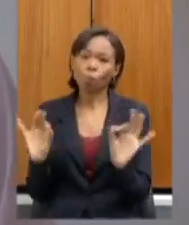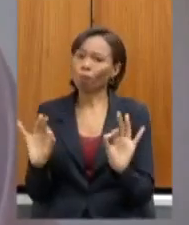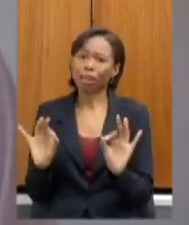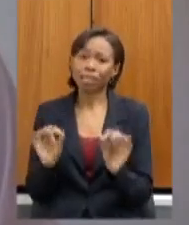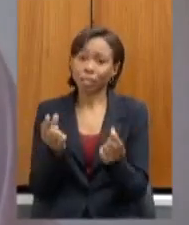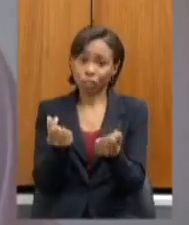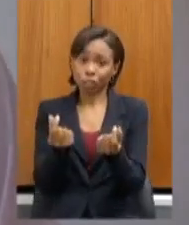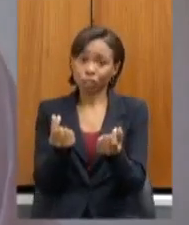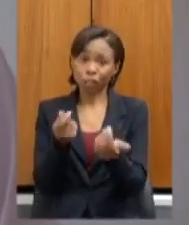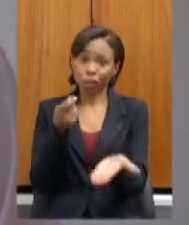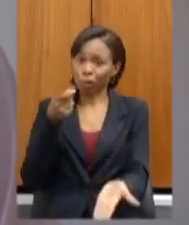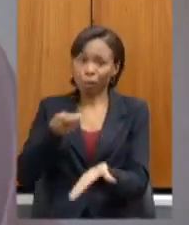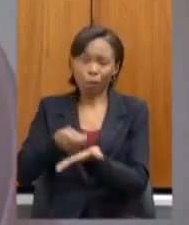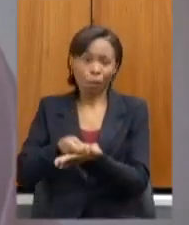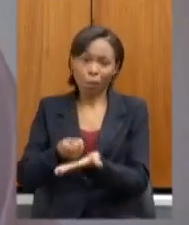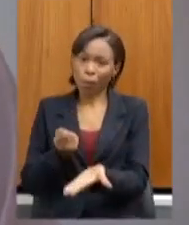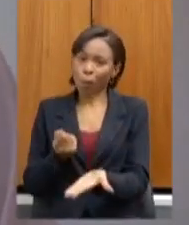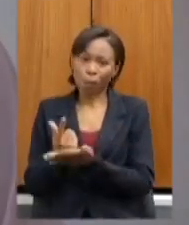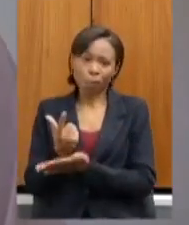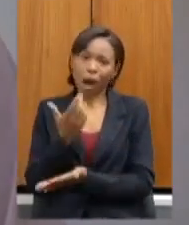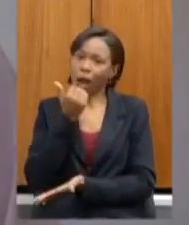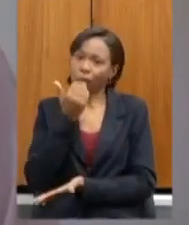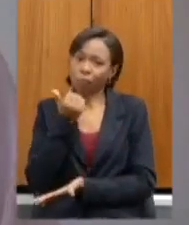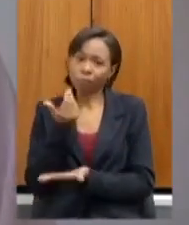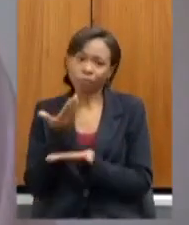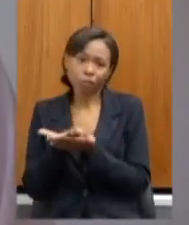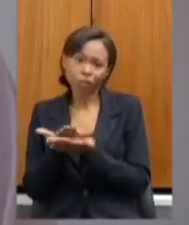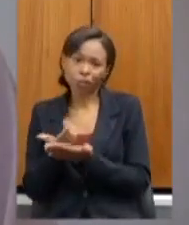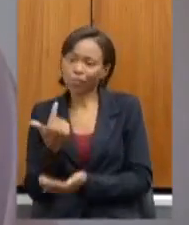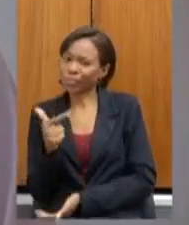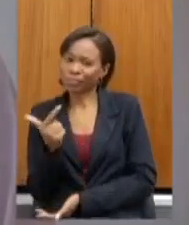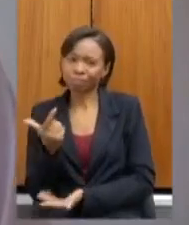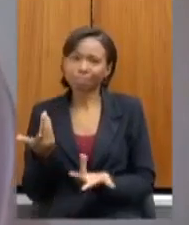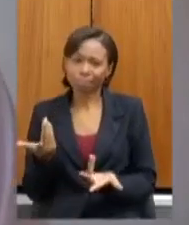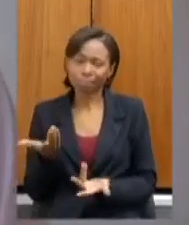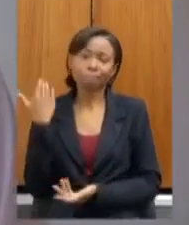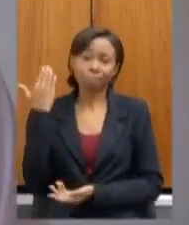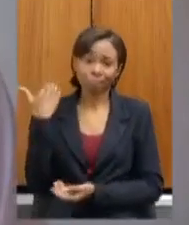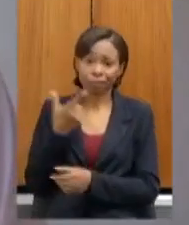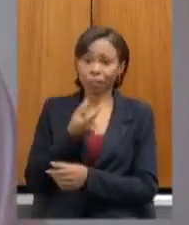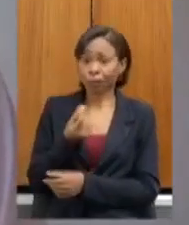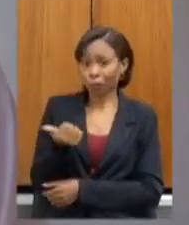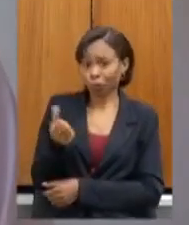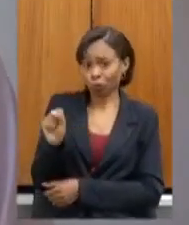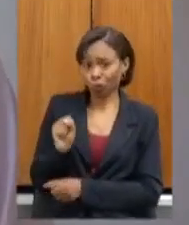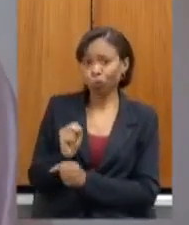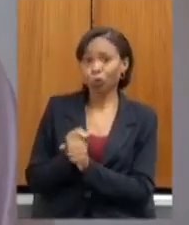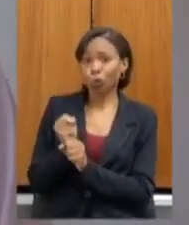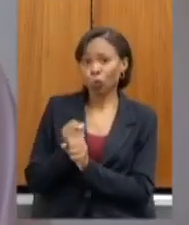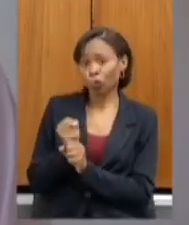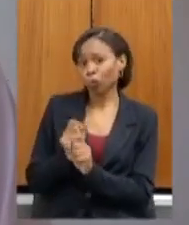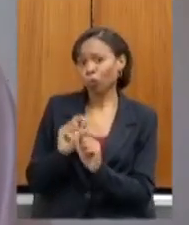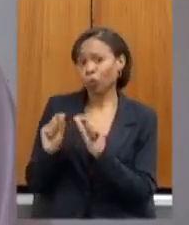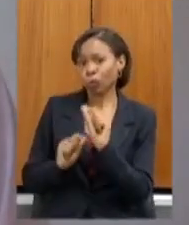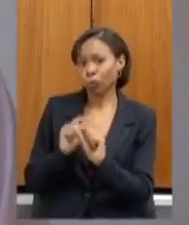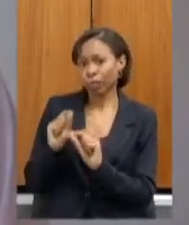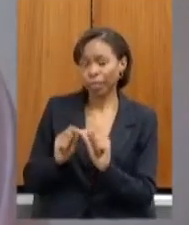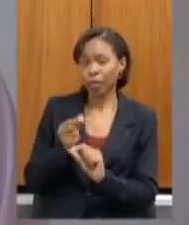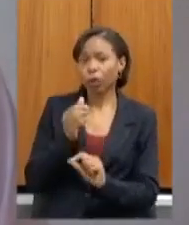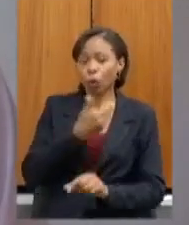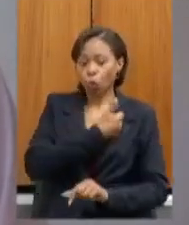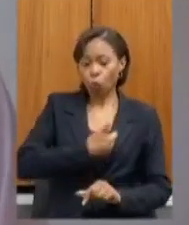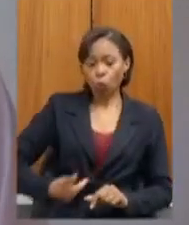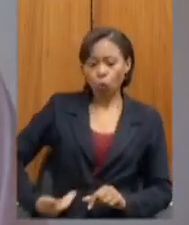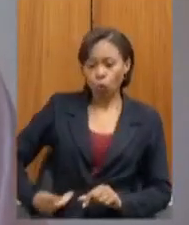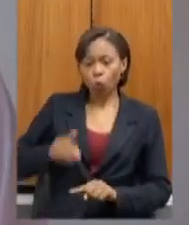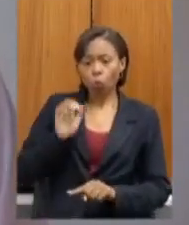dinheiro para merenda deputada foi um ano deputada em que o governo estadual